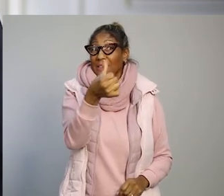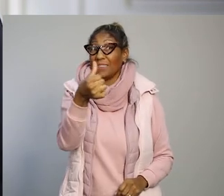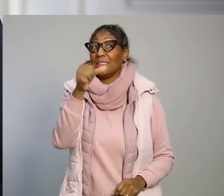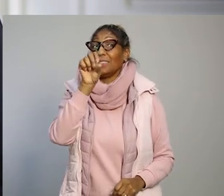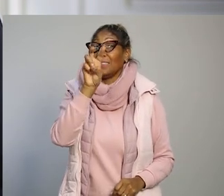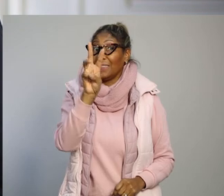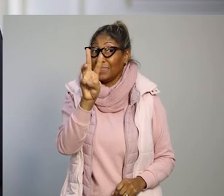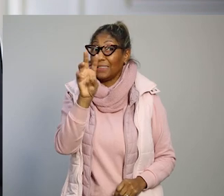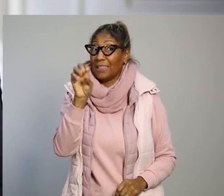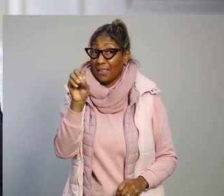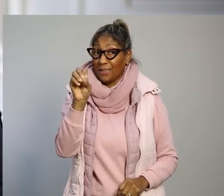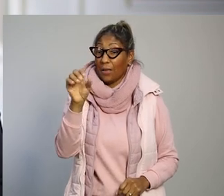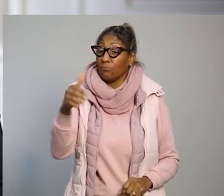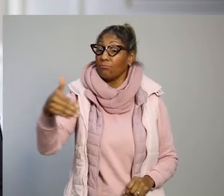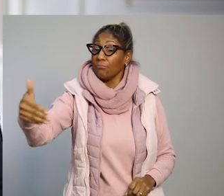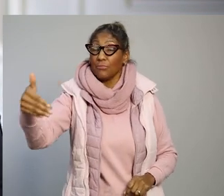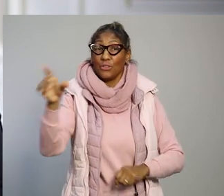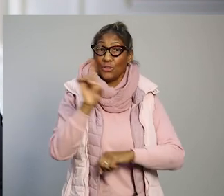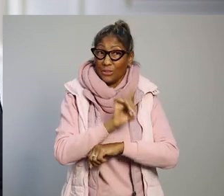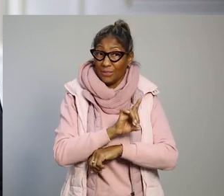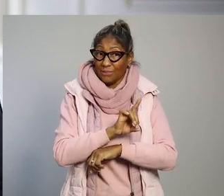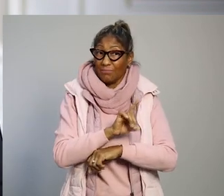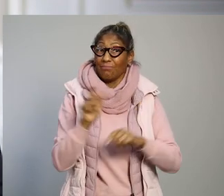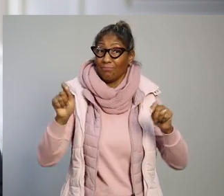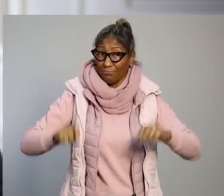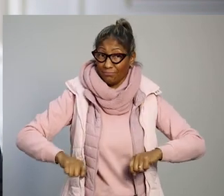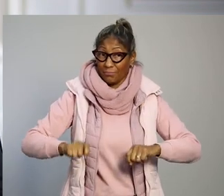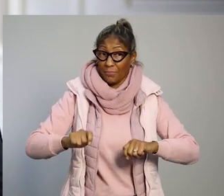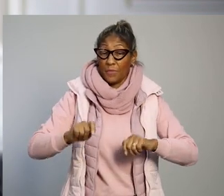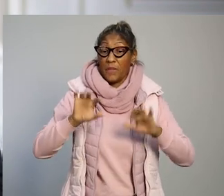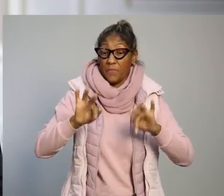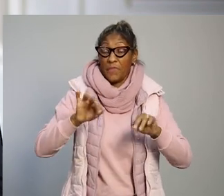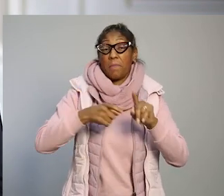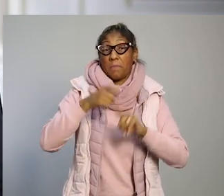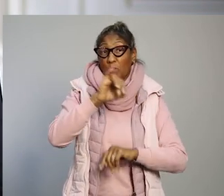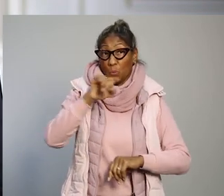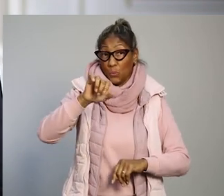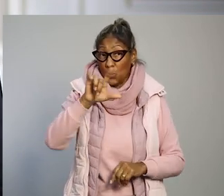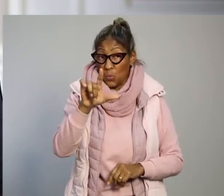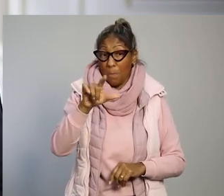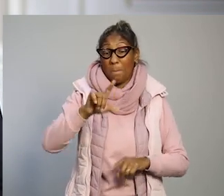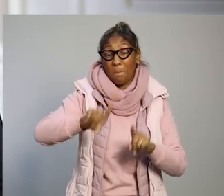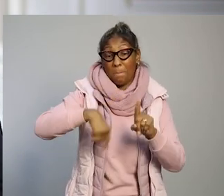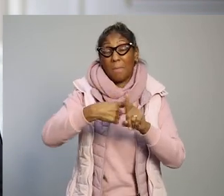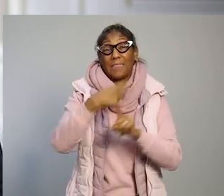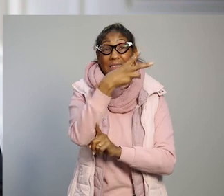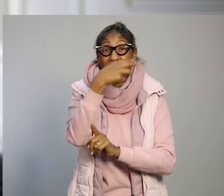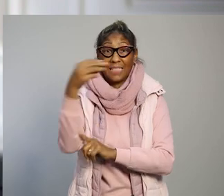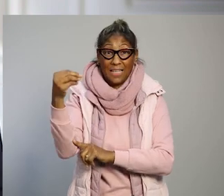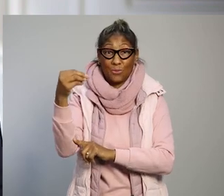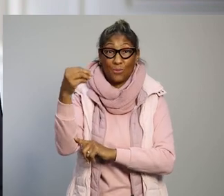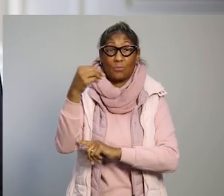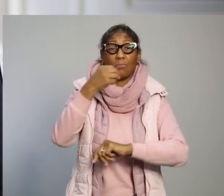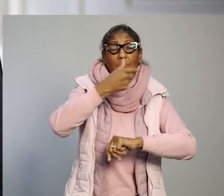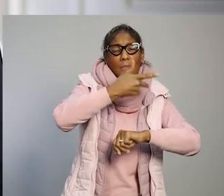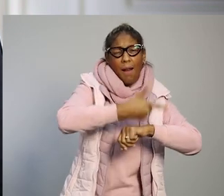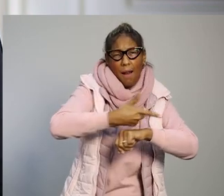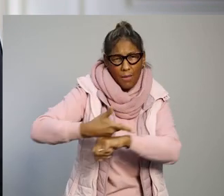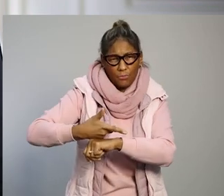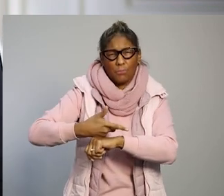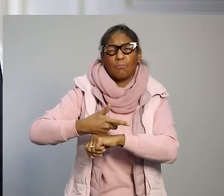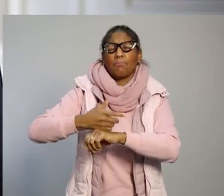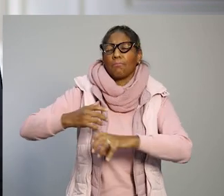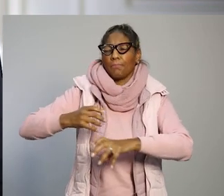1.630 nos próximos dias. Até o final de julho, nós vamos habilitar mais 300 leitos,